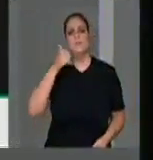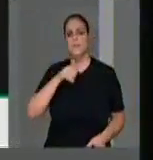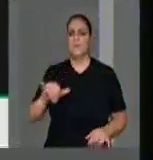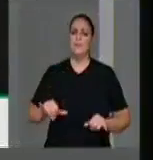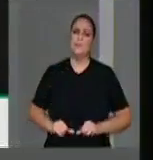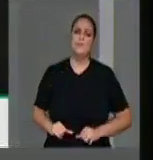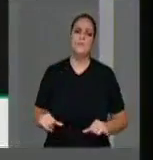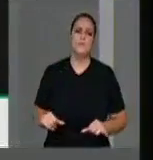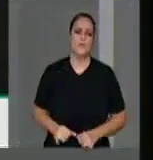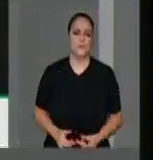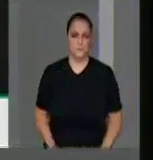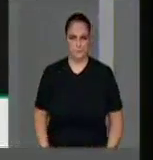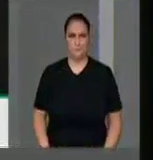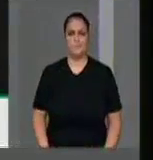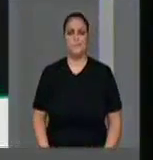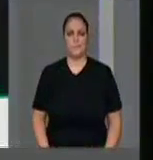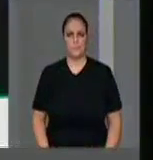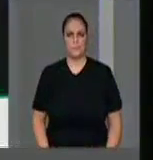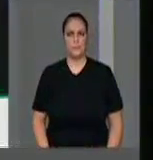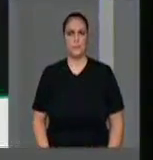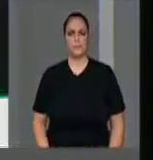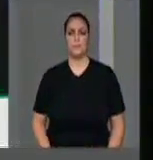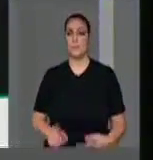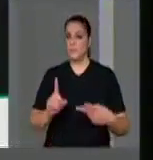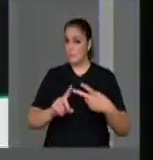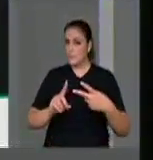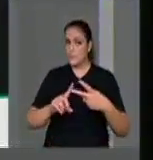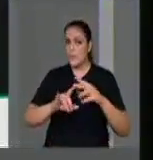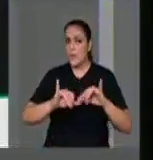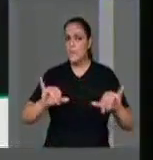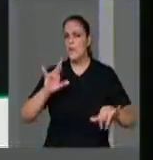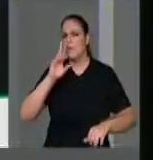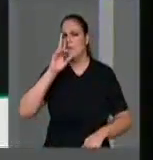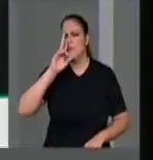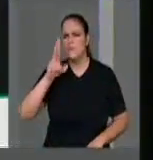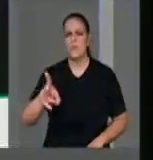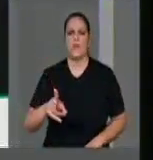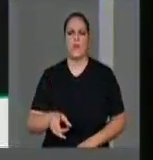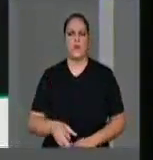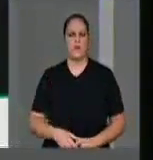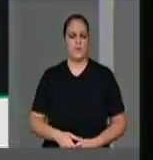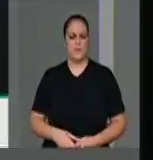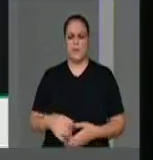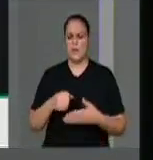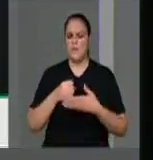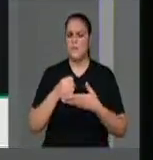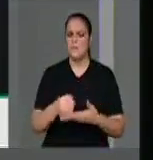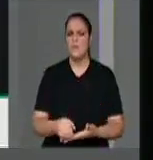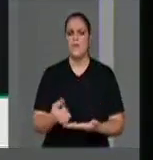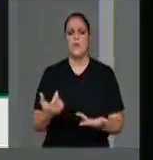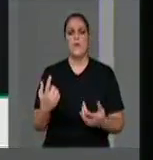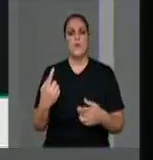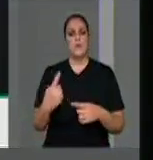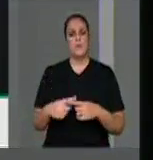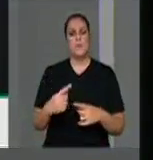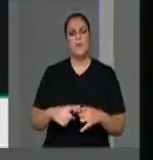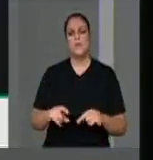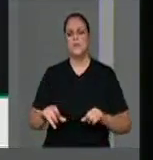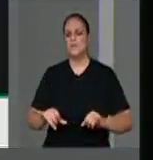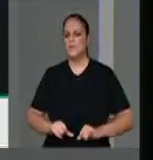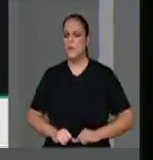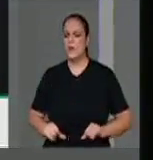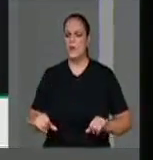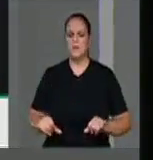vítimas desses acidentes. Essa campanha foi tão forte, a ideia de solidariedade para superar o